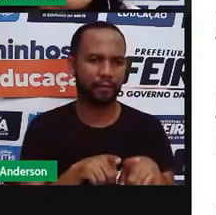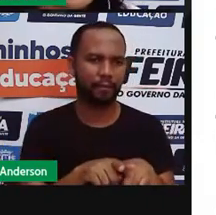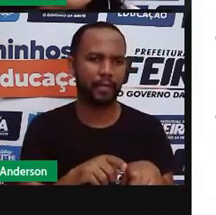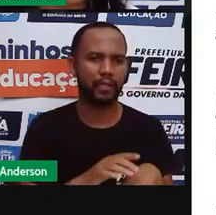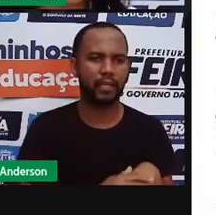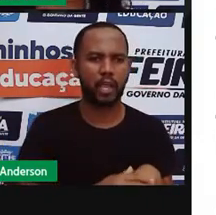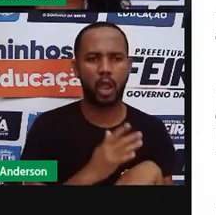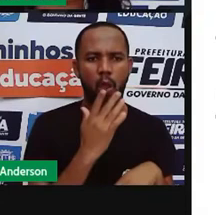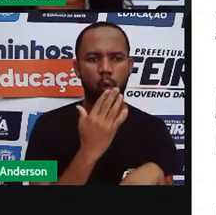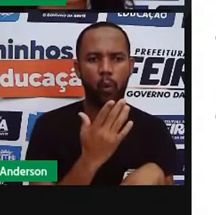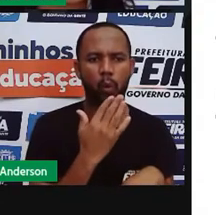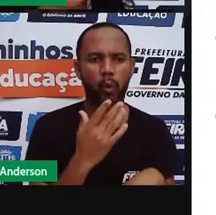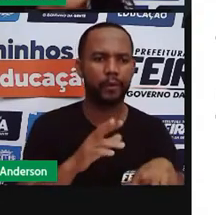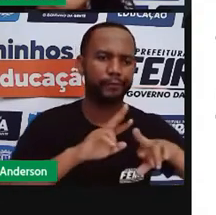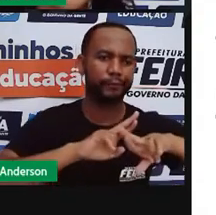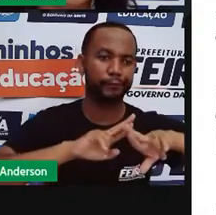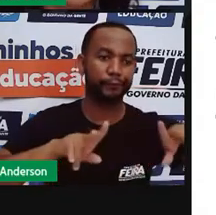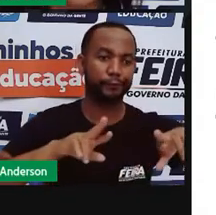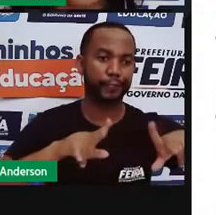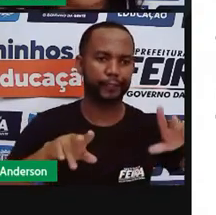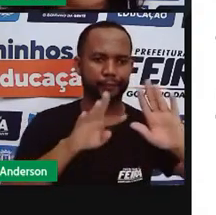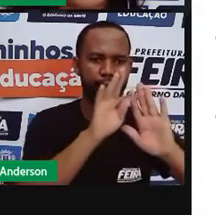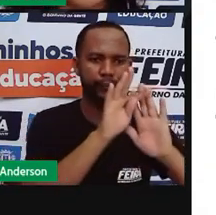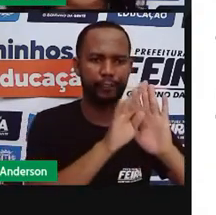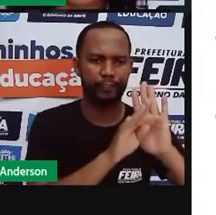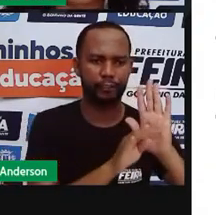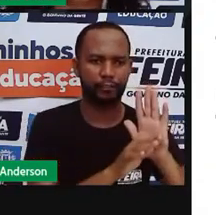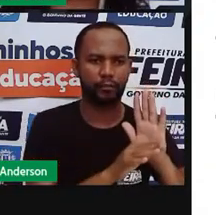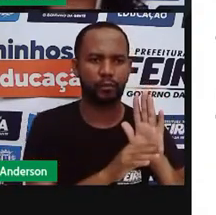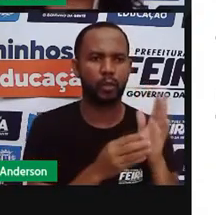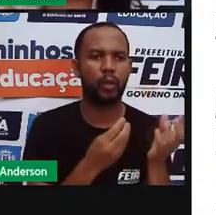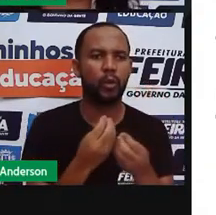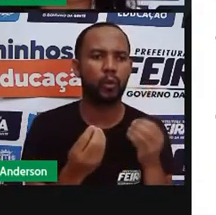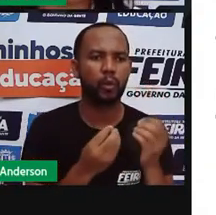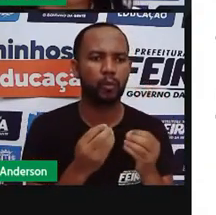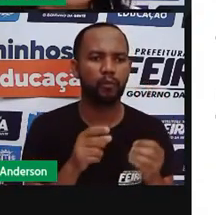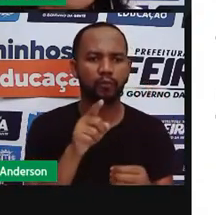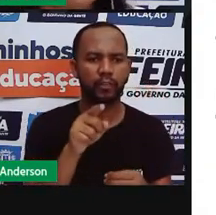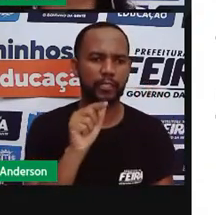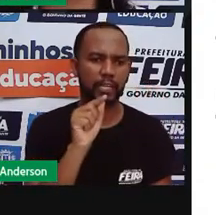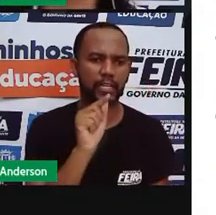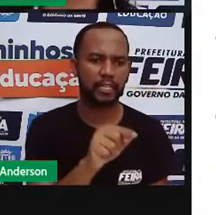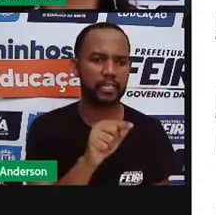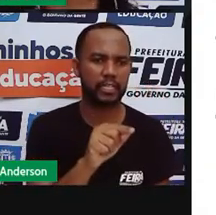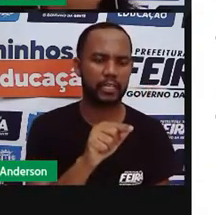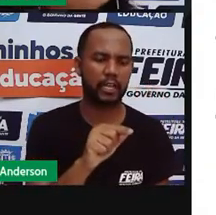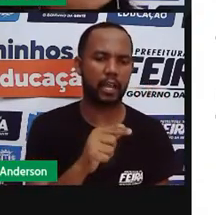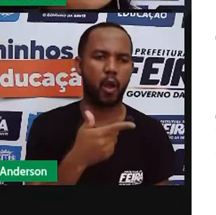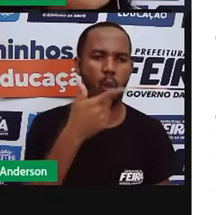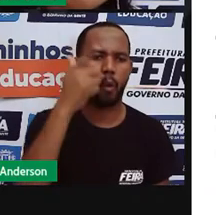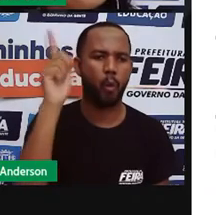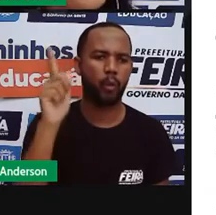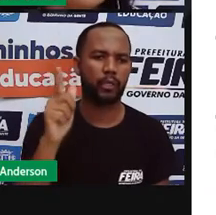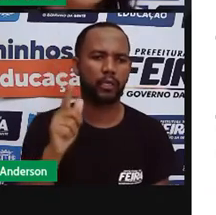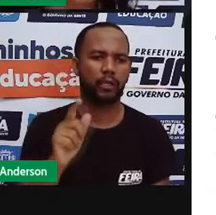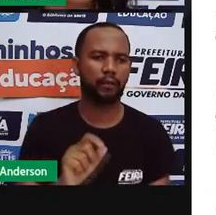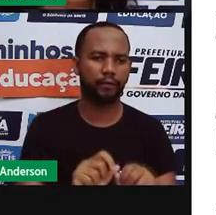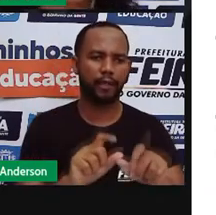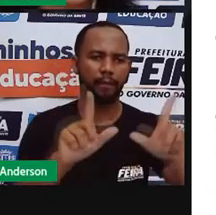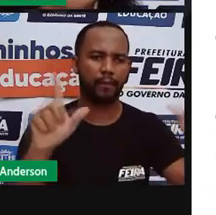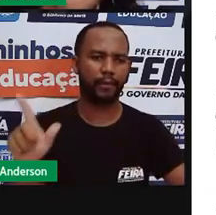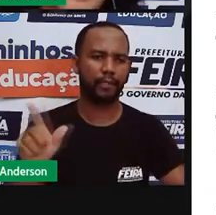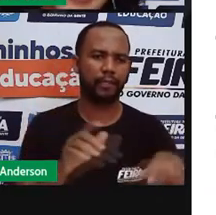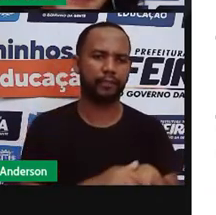cor diferente do texto e sublinhados. Quando você clica, vai para uma outra parte de uma outra reportagem.